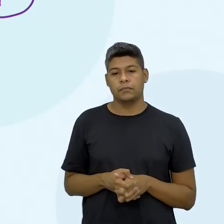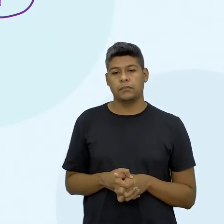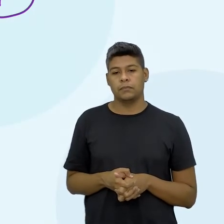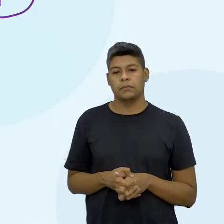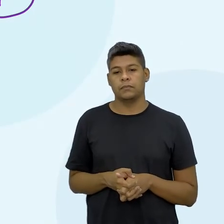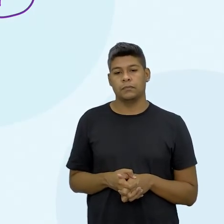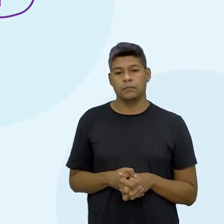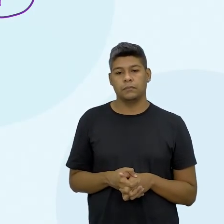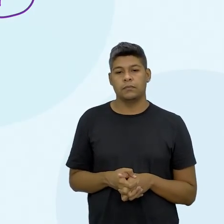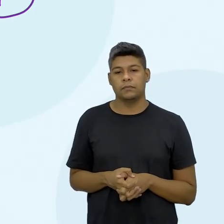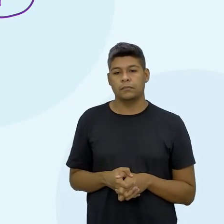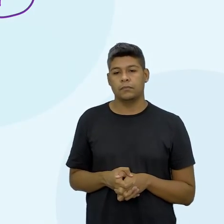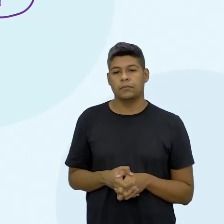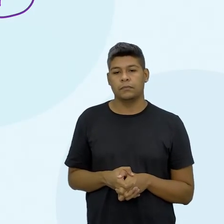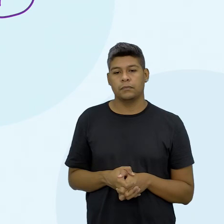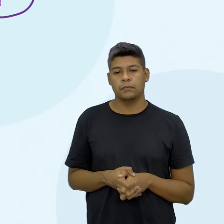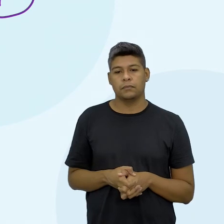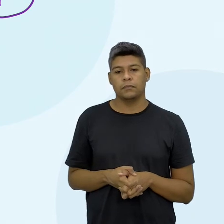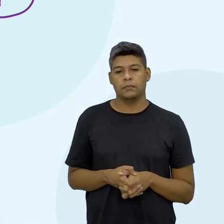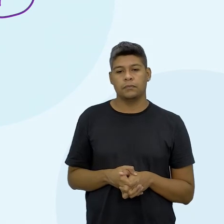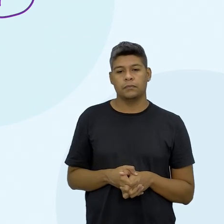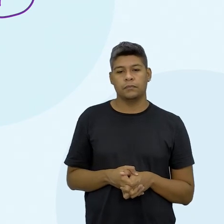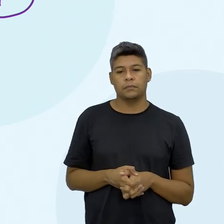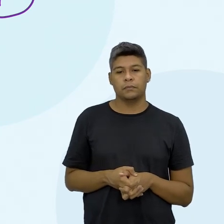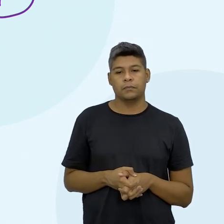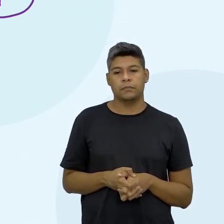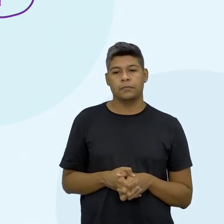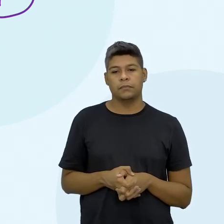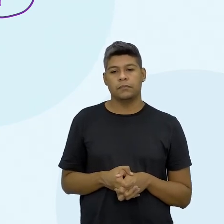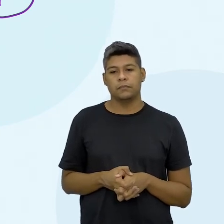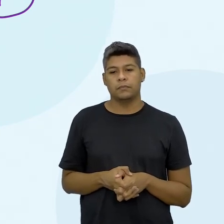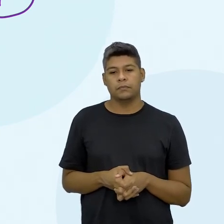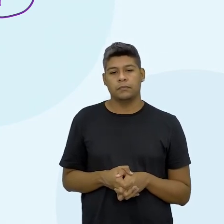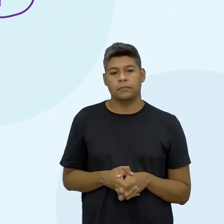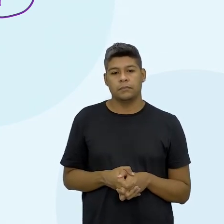Então, esse já foi, esse já foi,